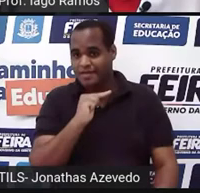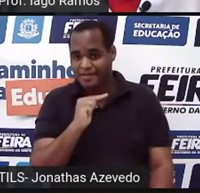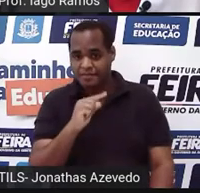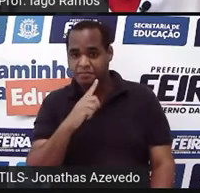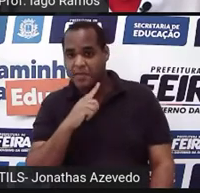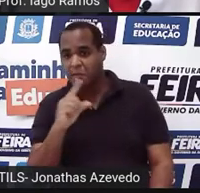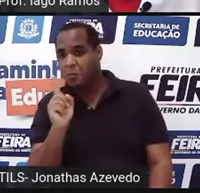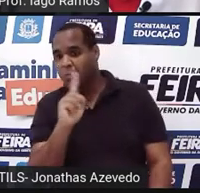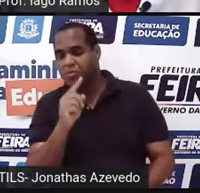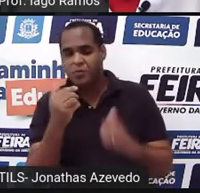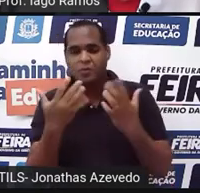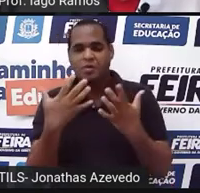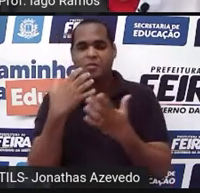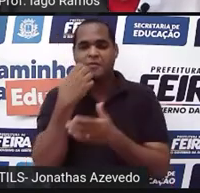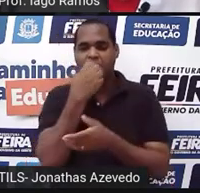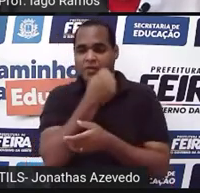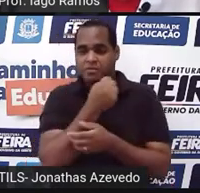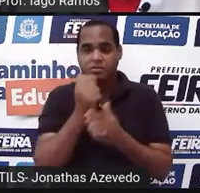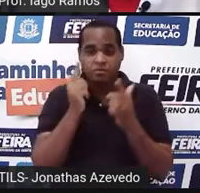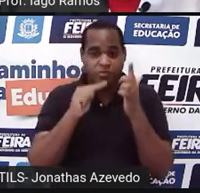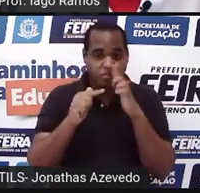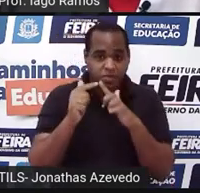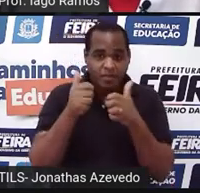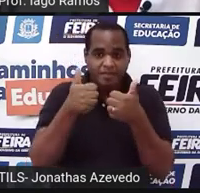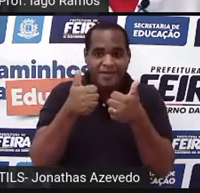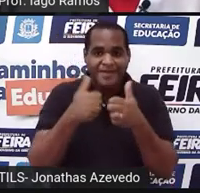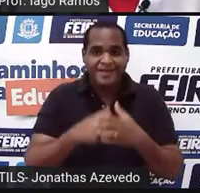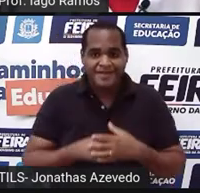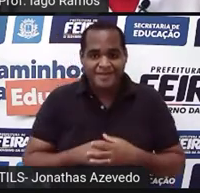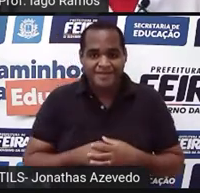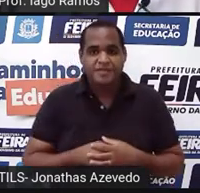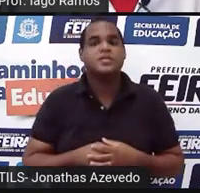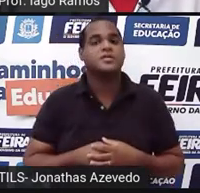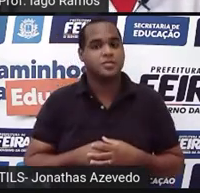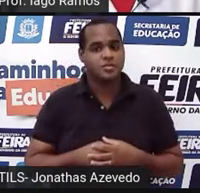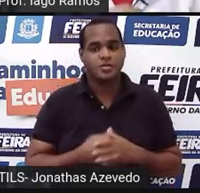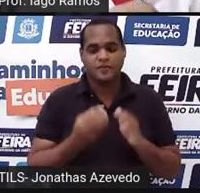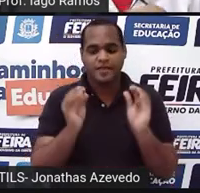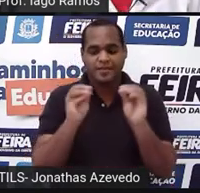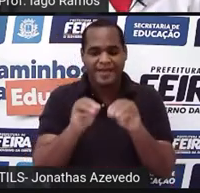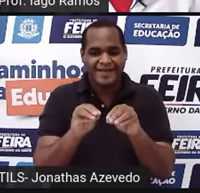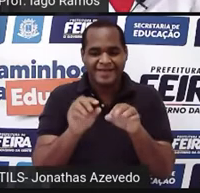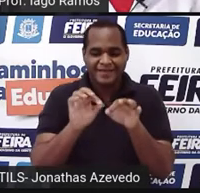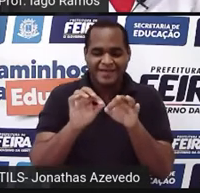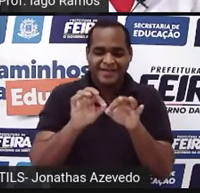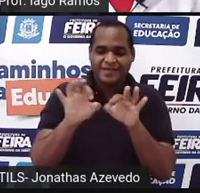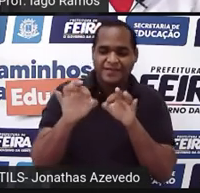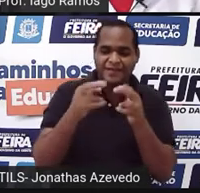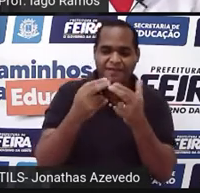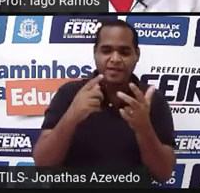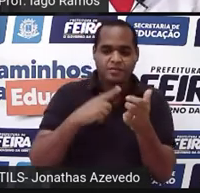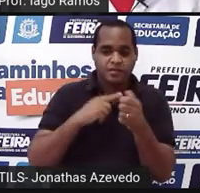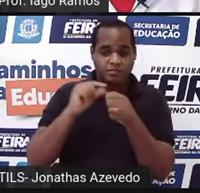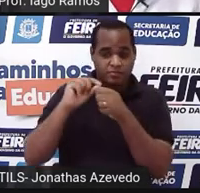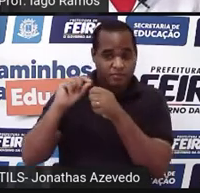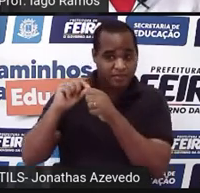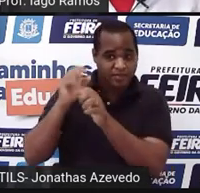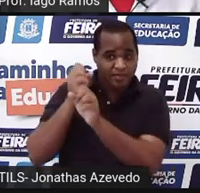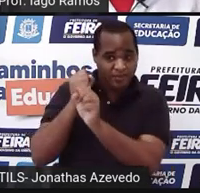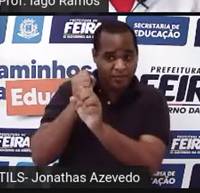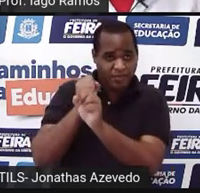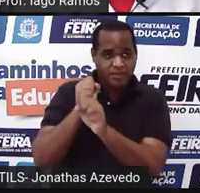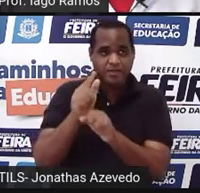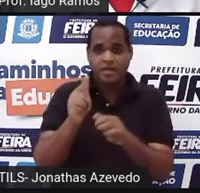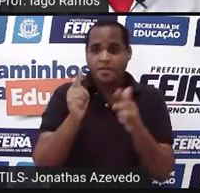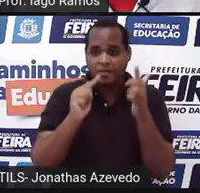cálculo assim de maneira rápida? Se eu colocar aqui uma continha pra você fazer, será que você leva